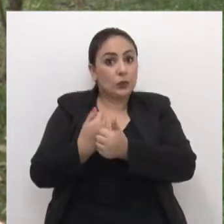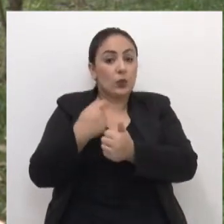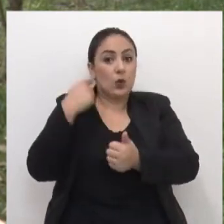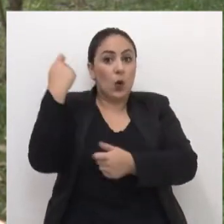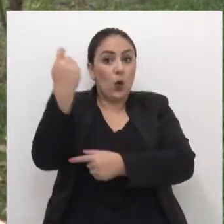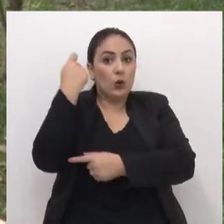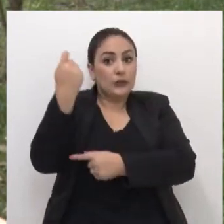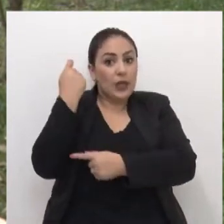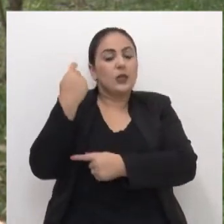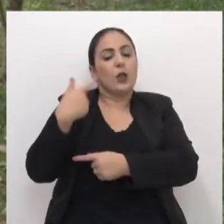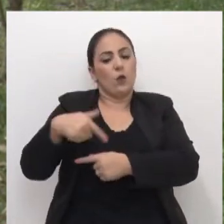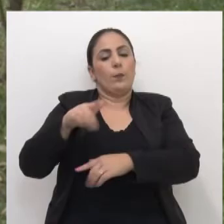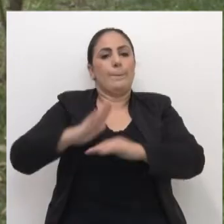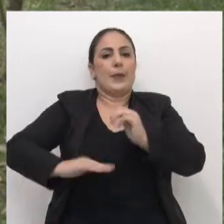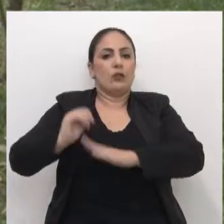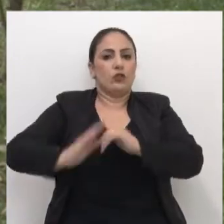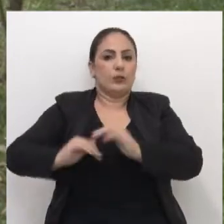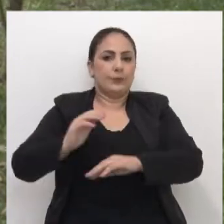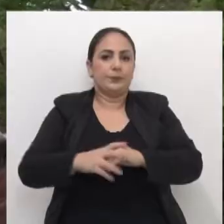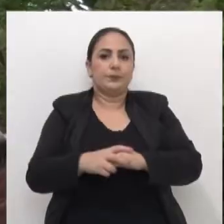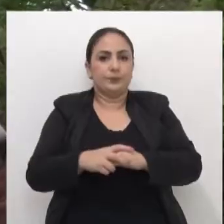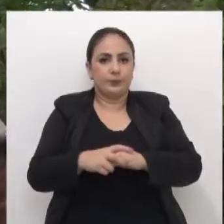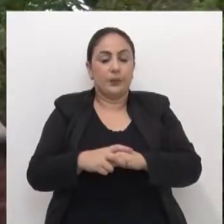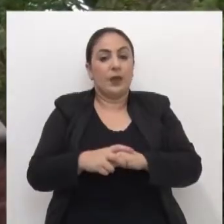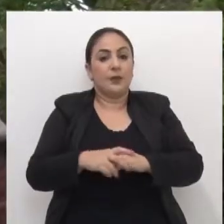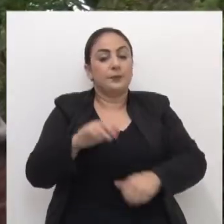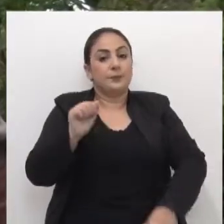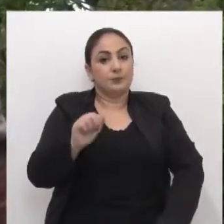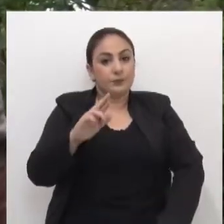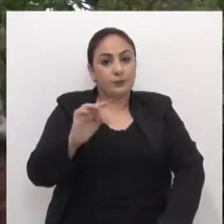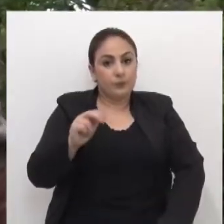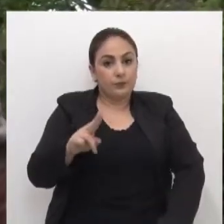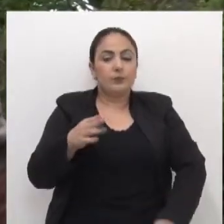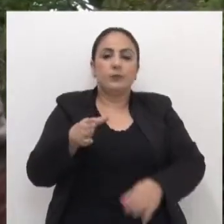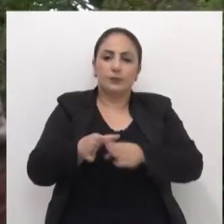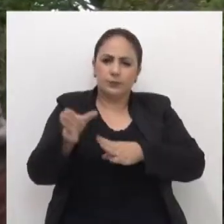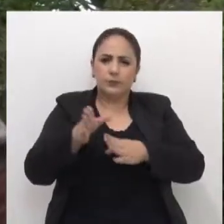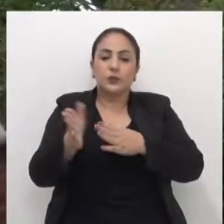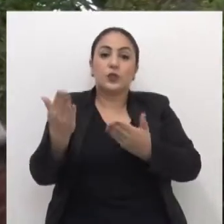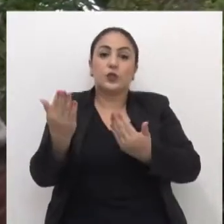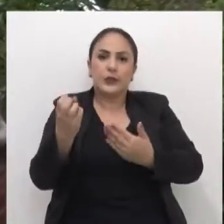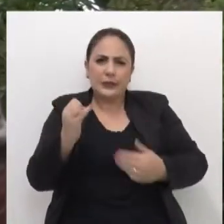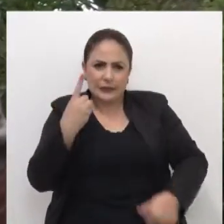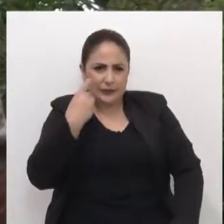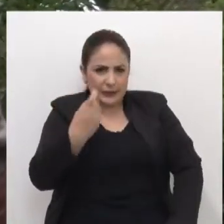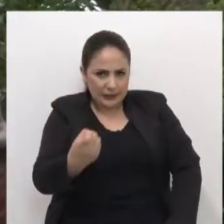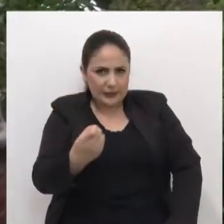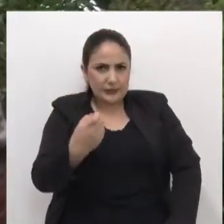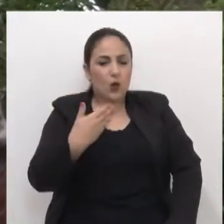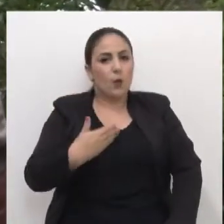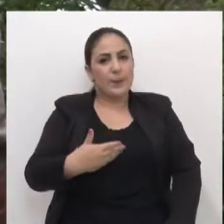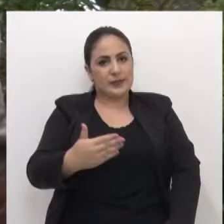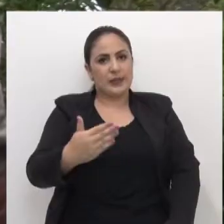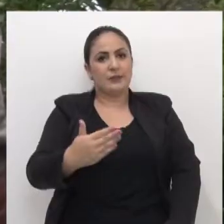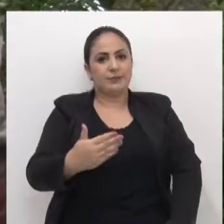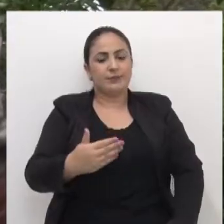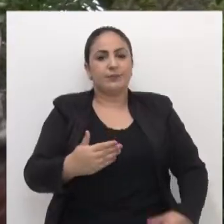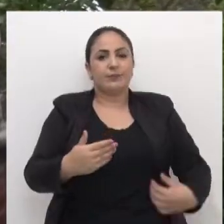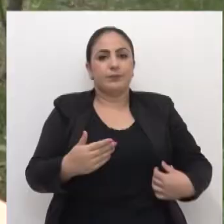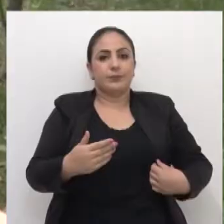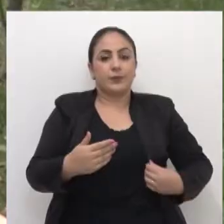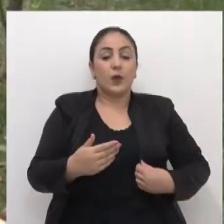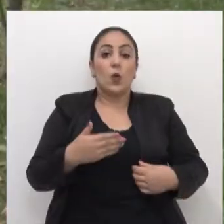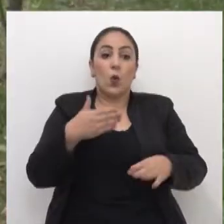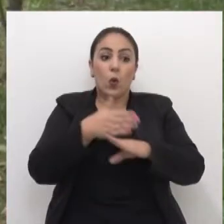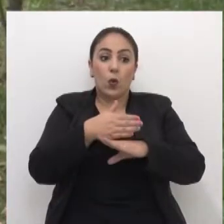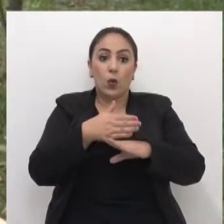praticar a prática, mas não rodeio. E Arthur também aconselha os jovens que querem iniciar no ramo.